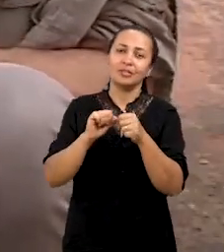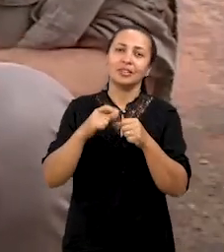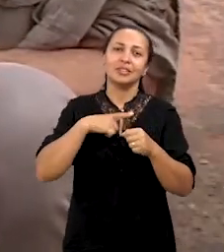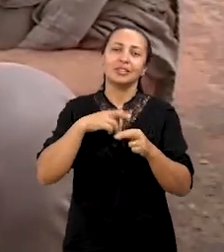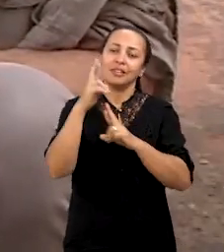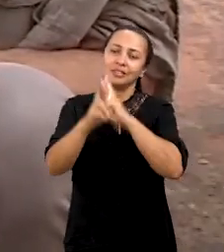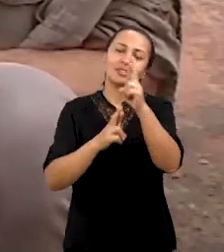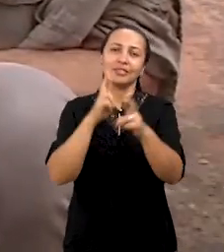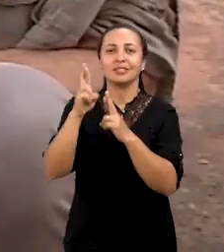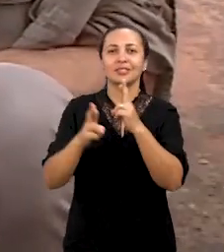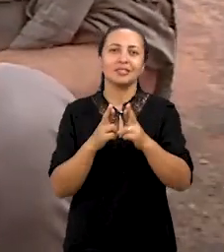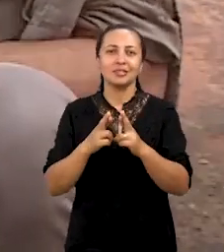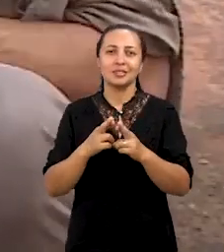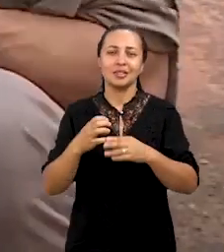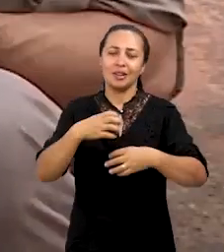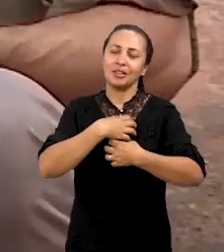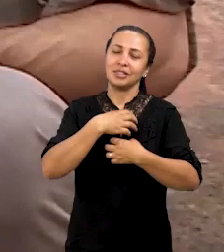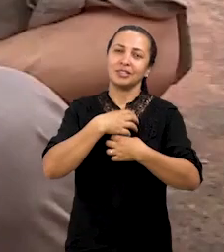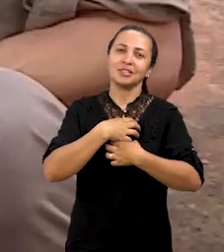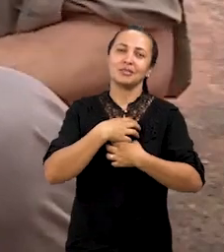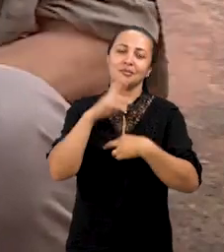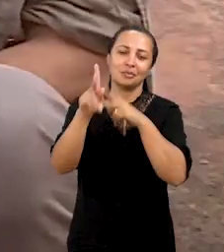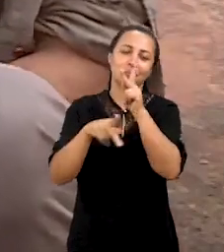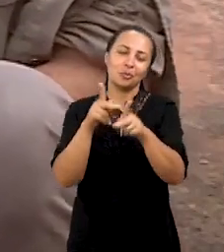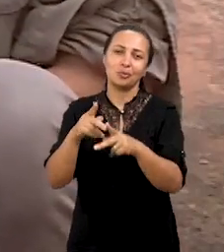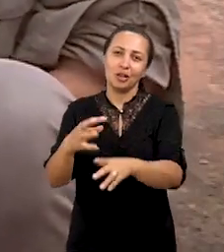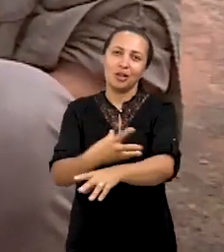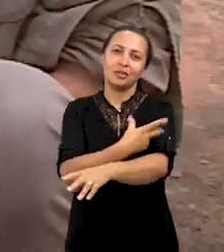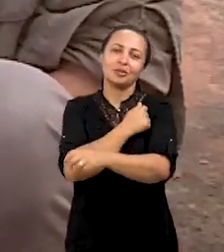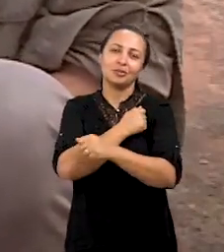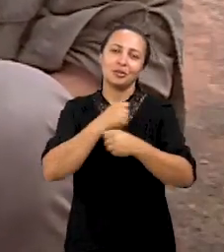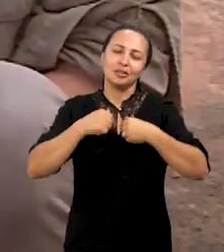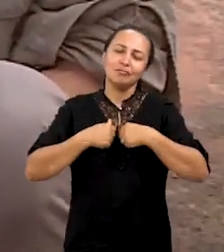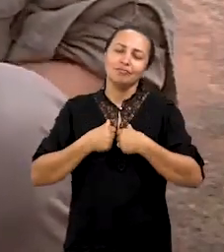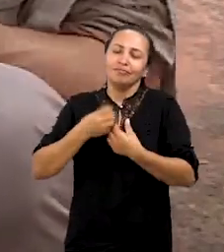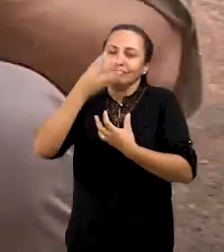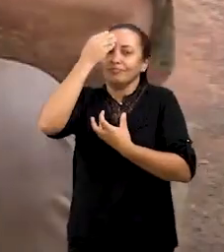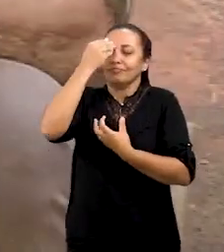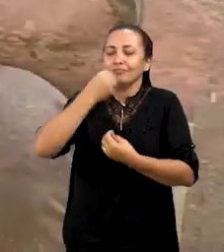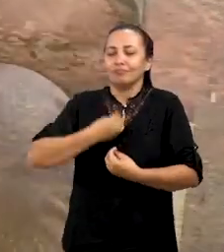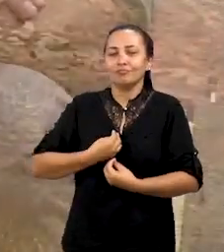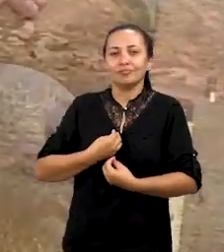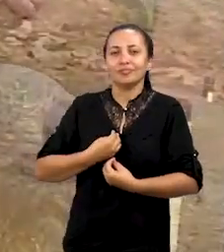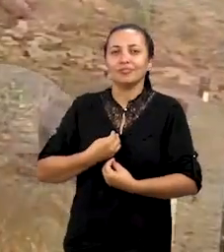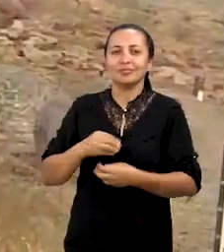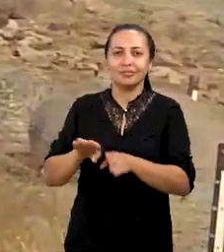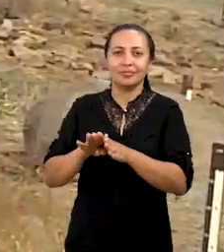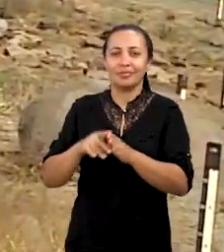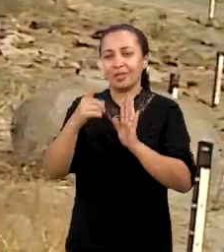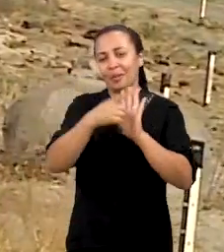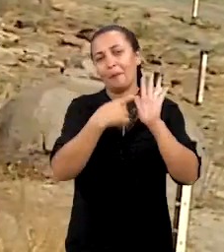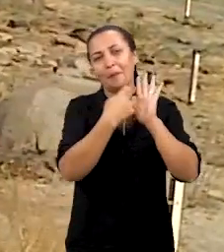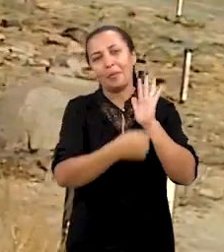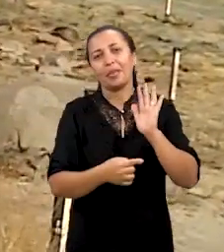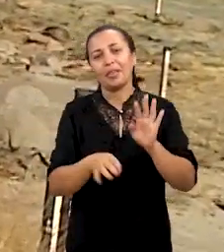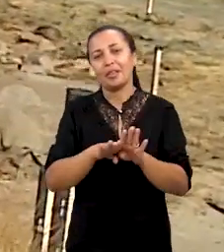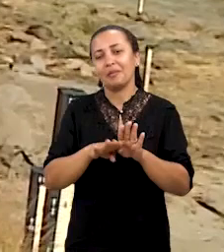ter essa sua relação, né? A sensibilidade das populações e seu senso de pertencimento dentro dos seus marcadores de